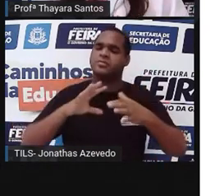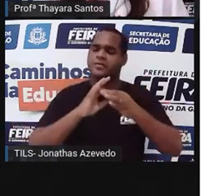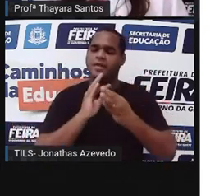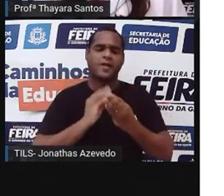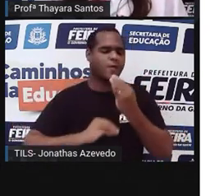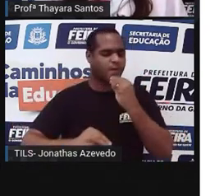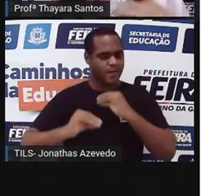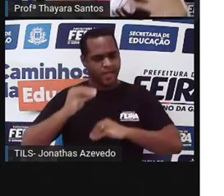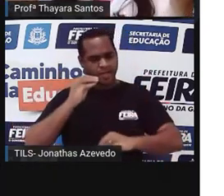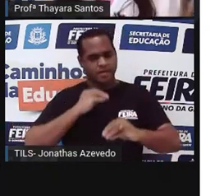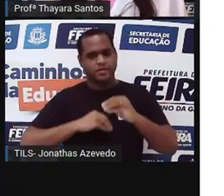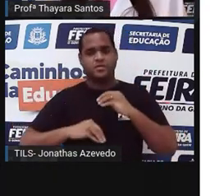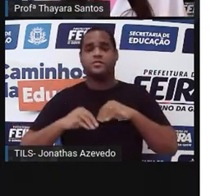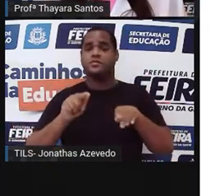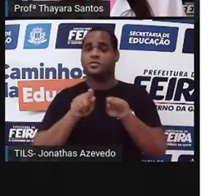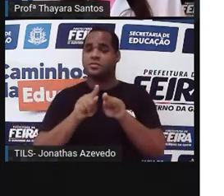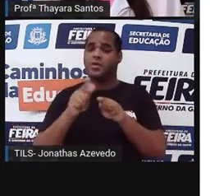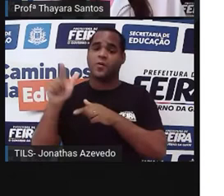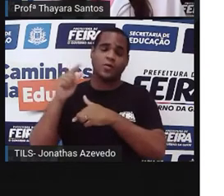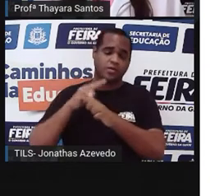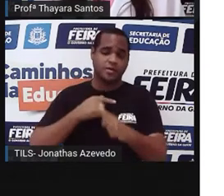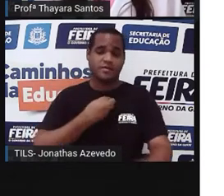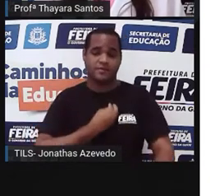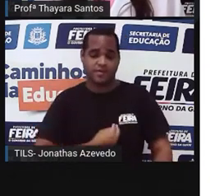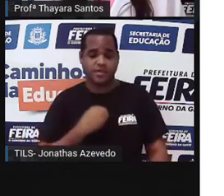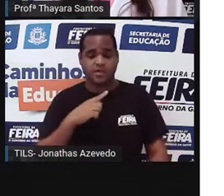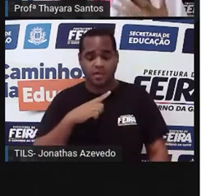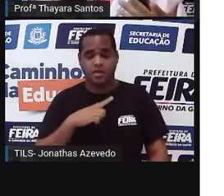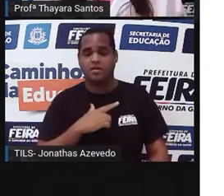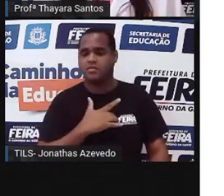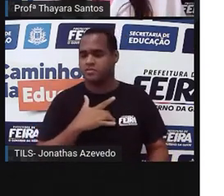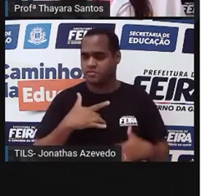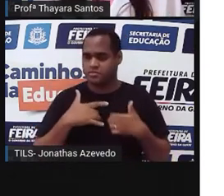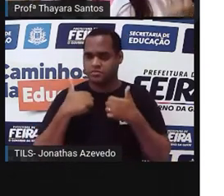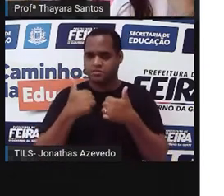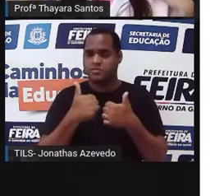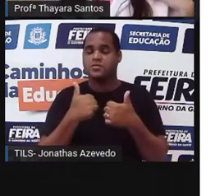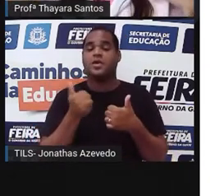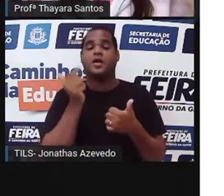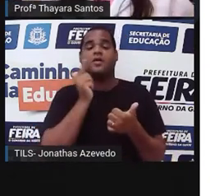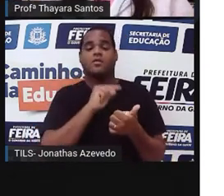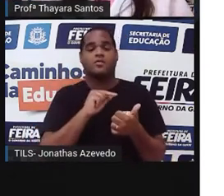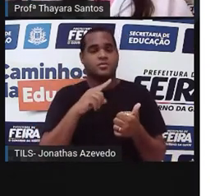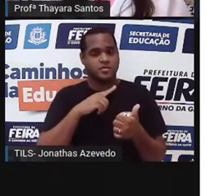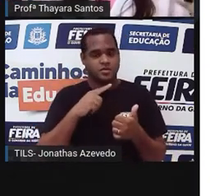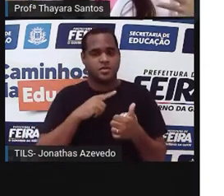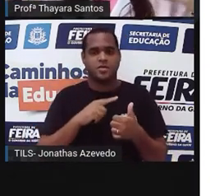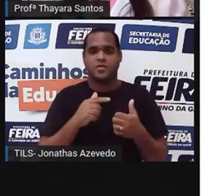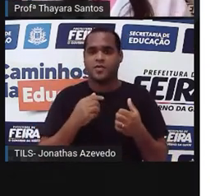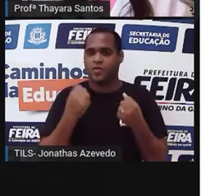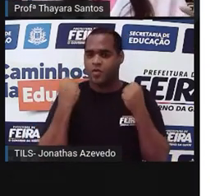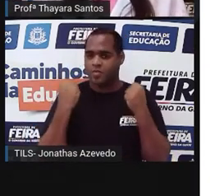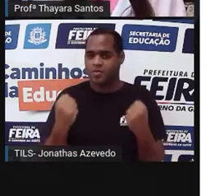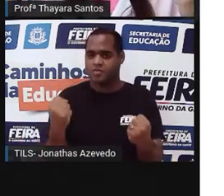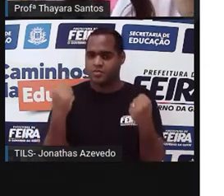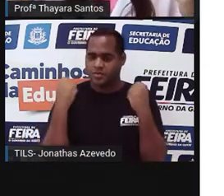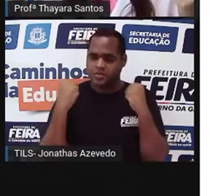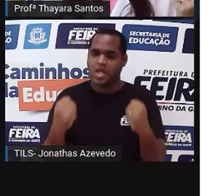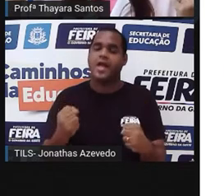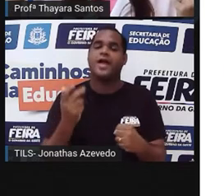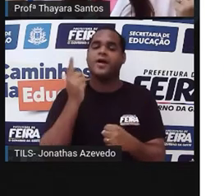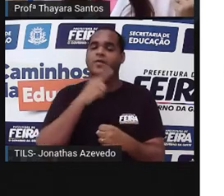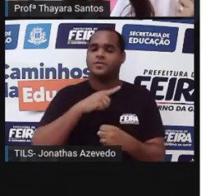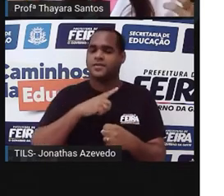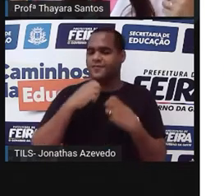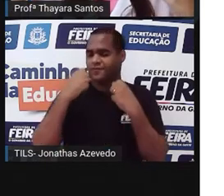alimentação, a outros hábitos de vida mais saudáveis, eu vou conseguir hipertrofiar meu corpo, meus músculos vão crescer, eu vou